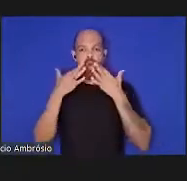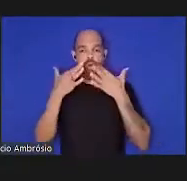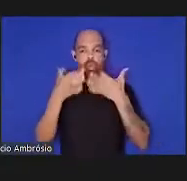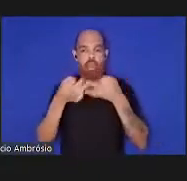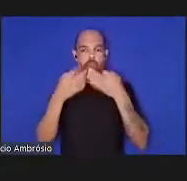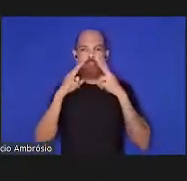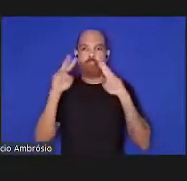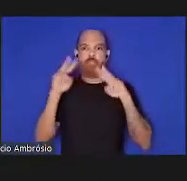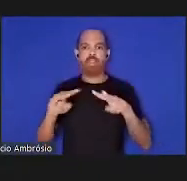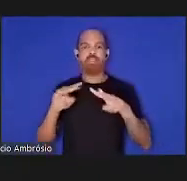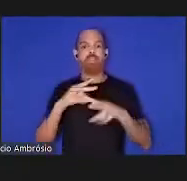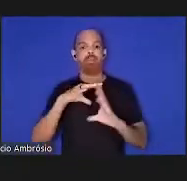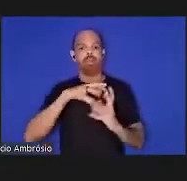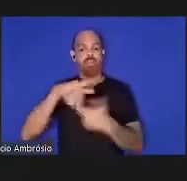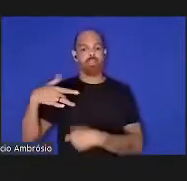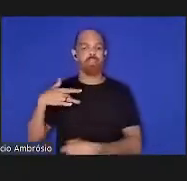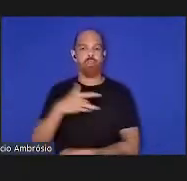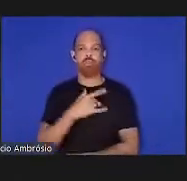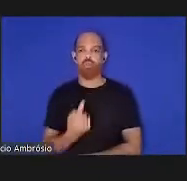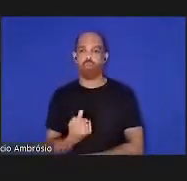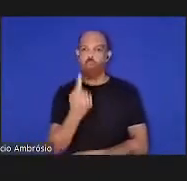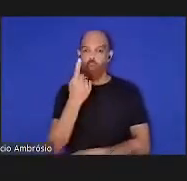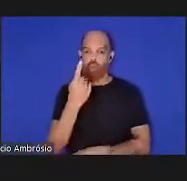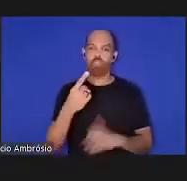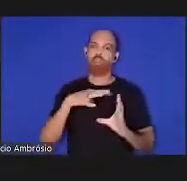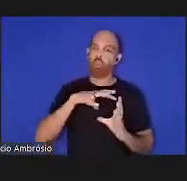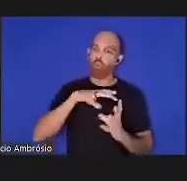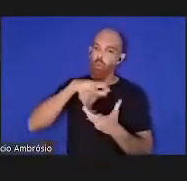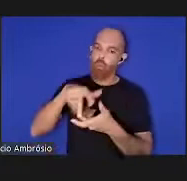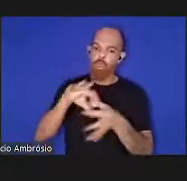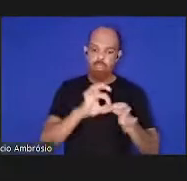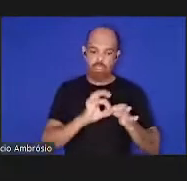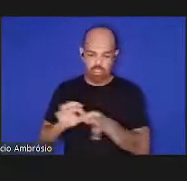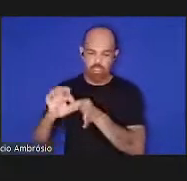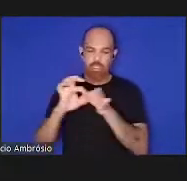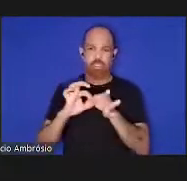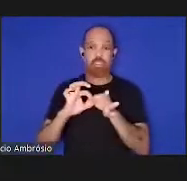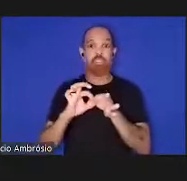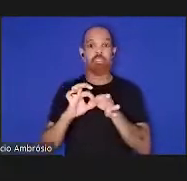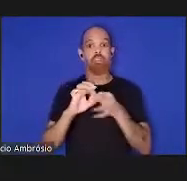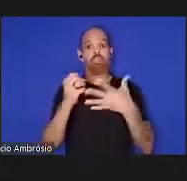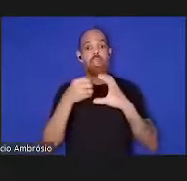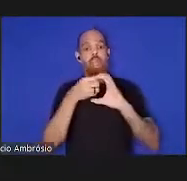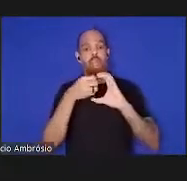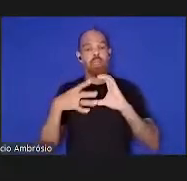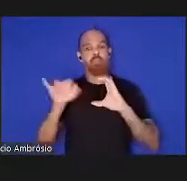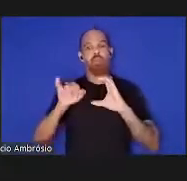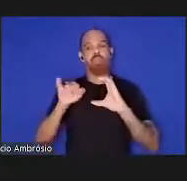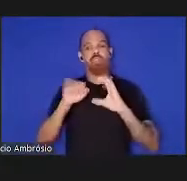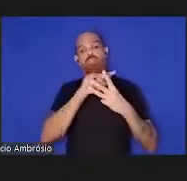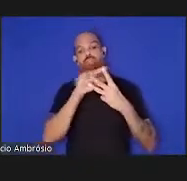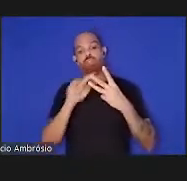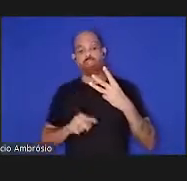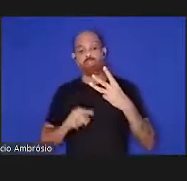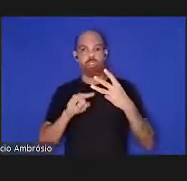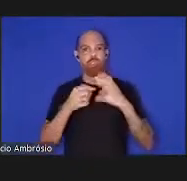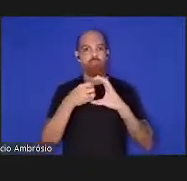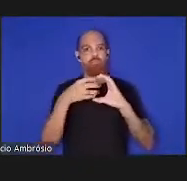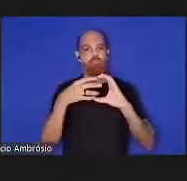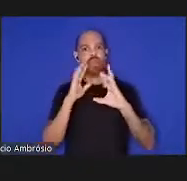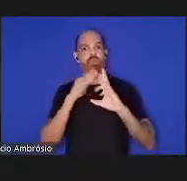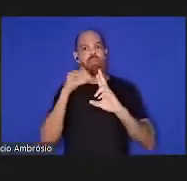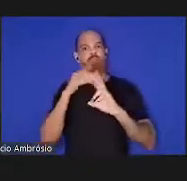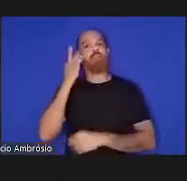a saúde única e para a saúde global integrando aspectos importantes de todos os três quadros de referência que facilitam